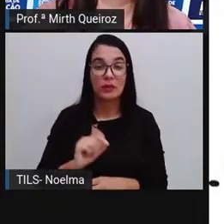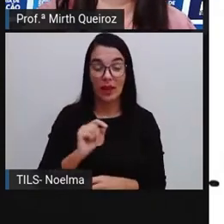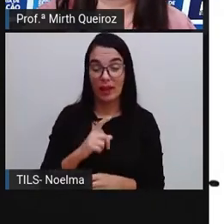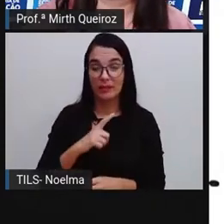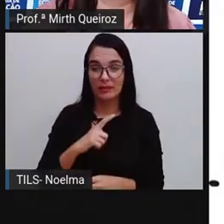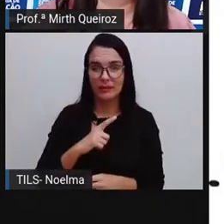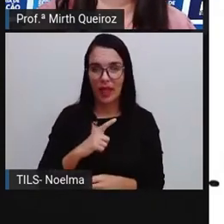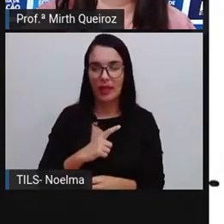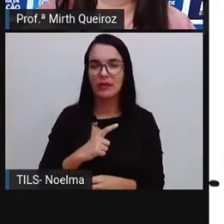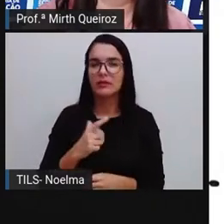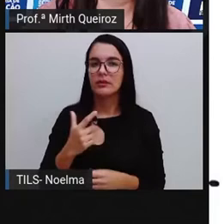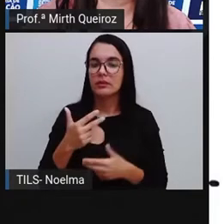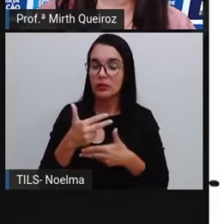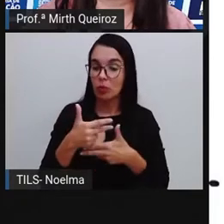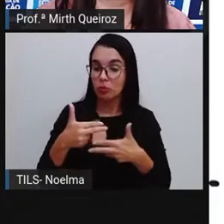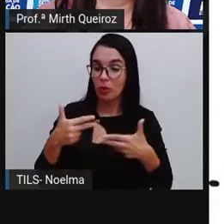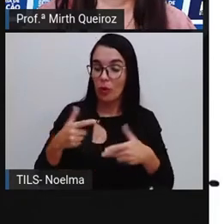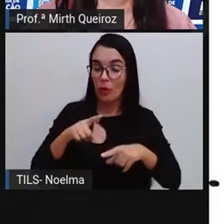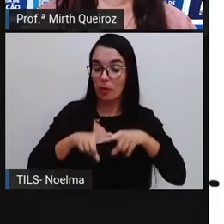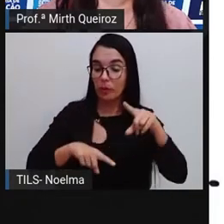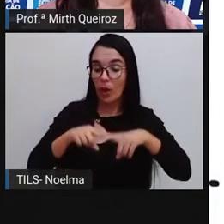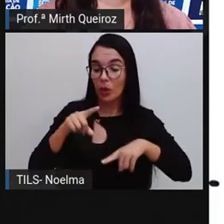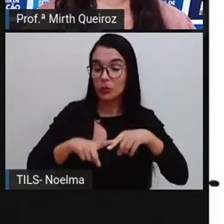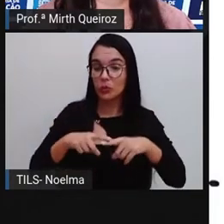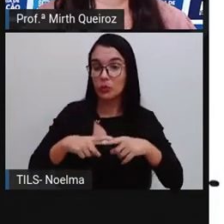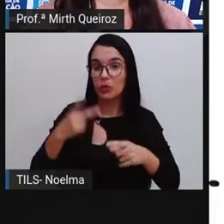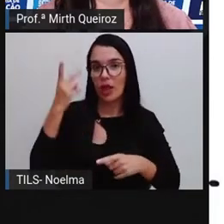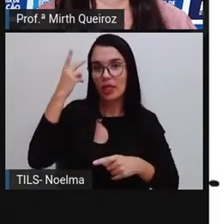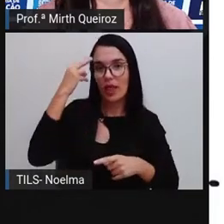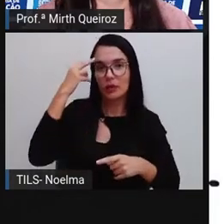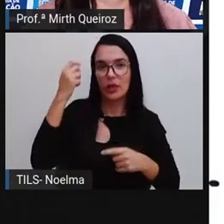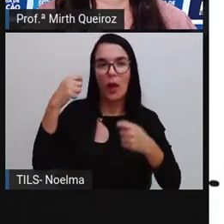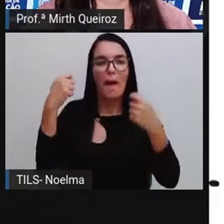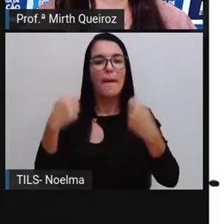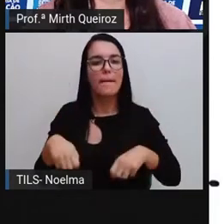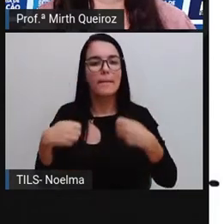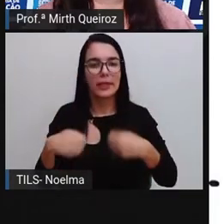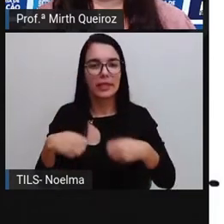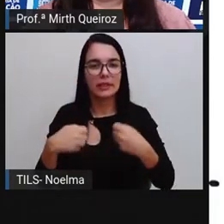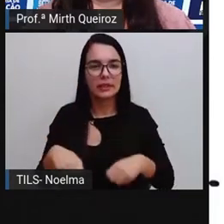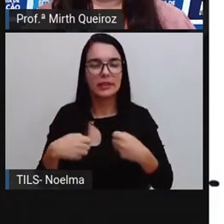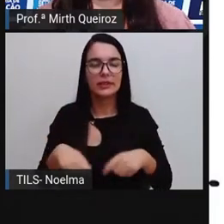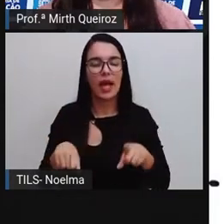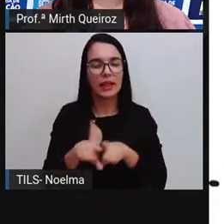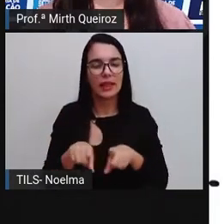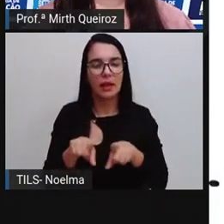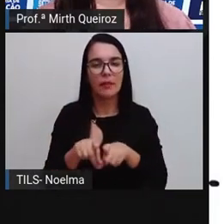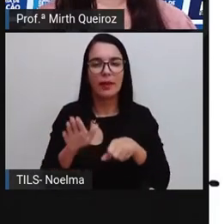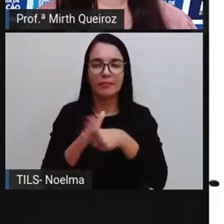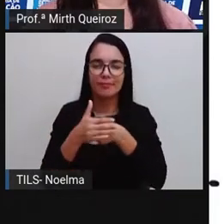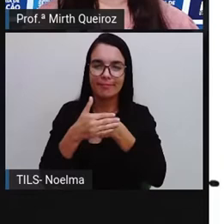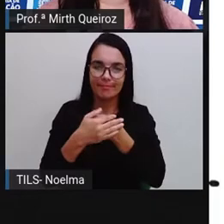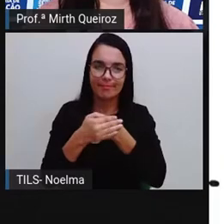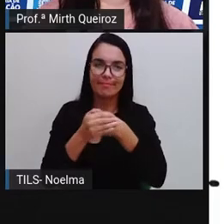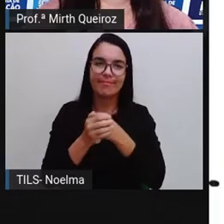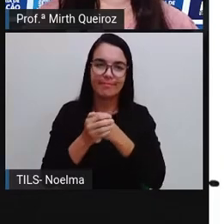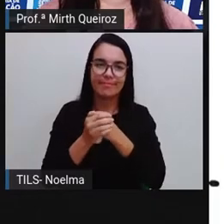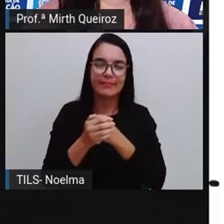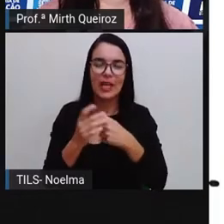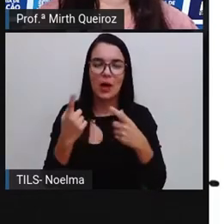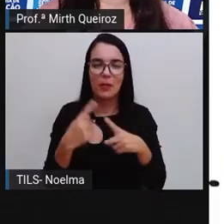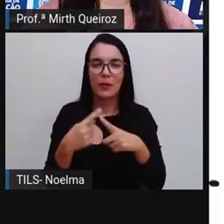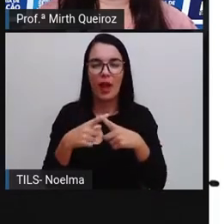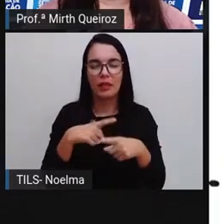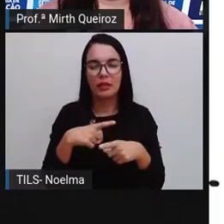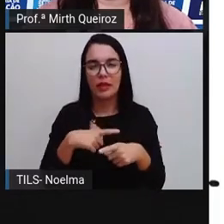natural que a gente tem, um recurso natural que a gente precisa preservar uma vez que tem uma quantidade